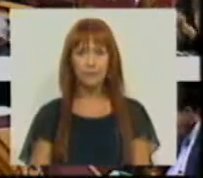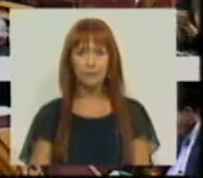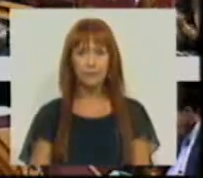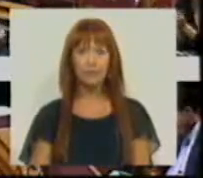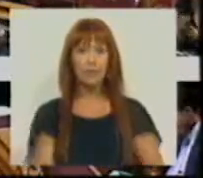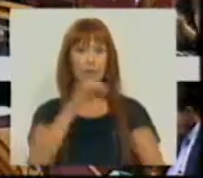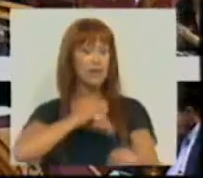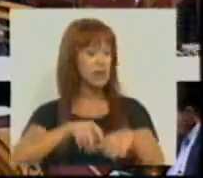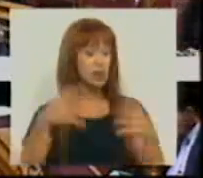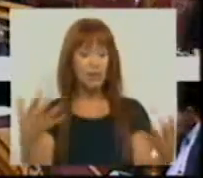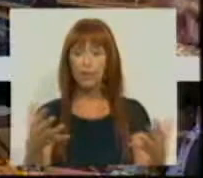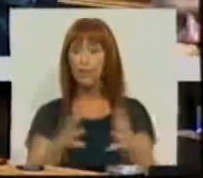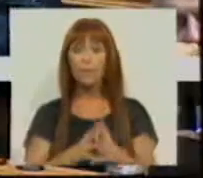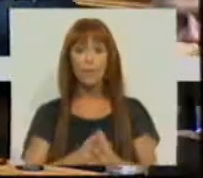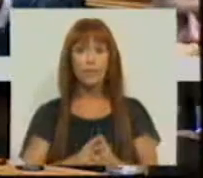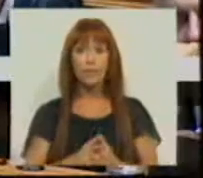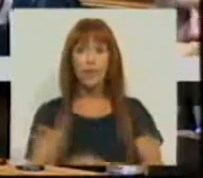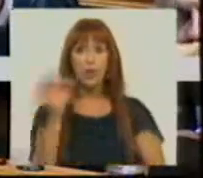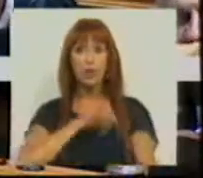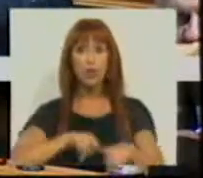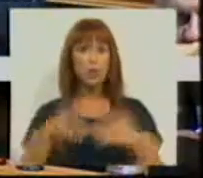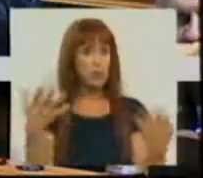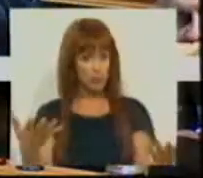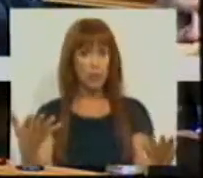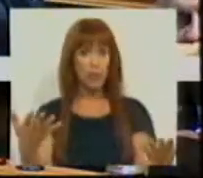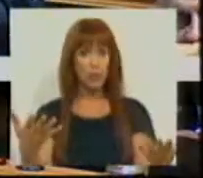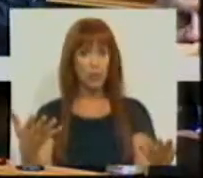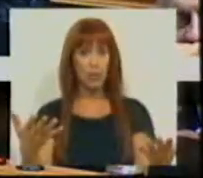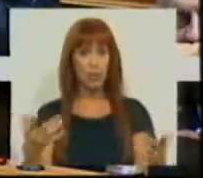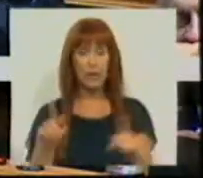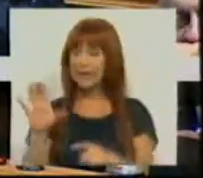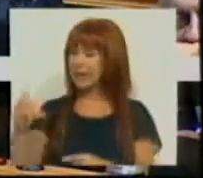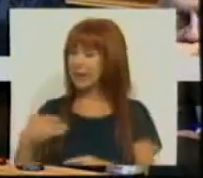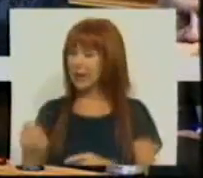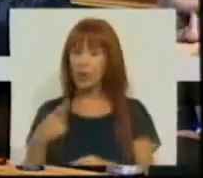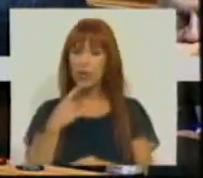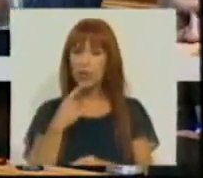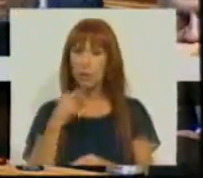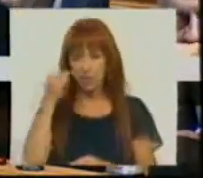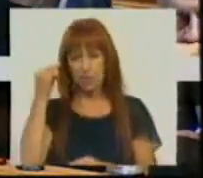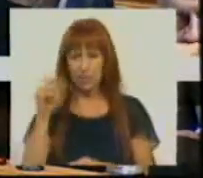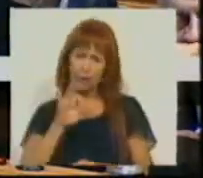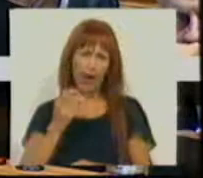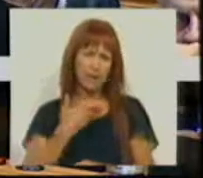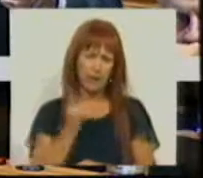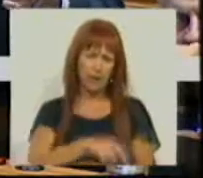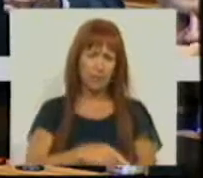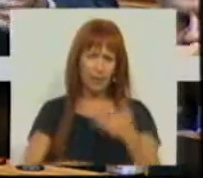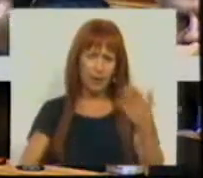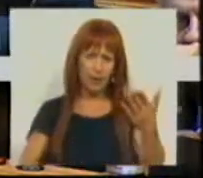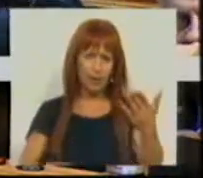O Sr. Deputado, os senhores deputados do CDS, muito a particular, e também do PSD,